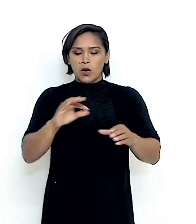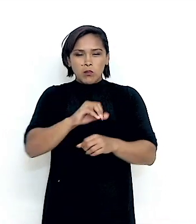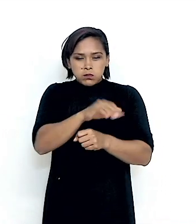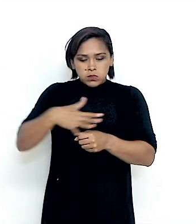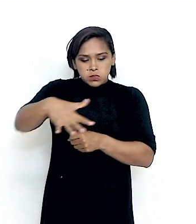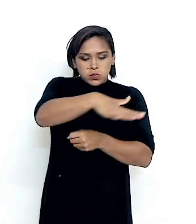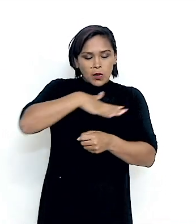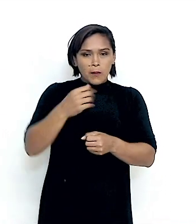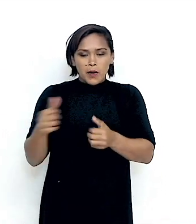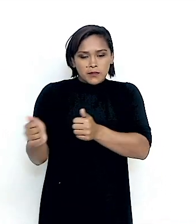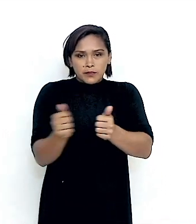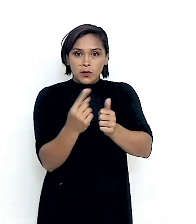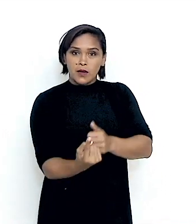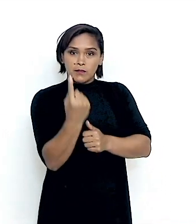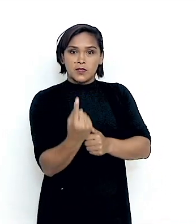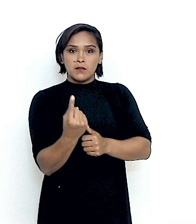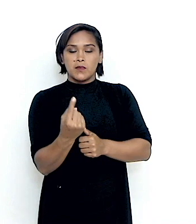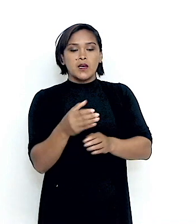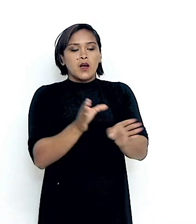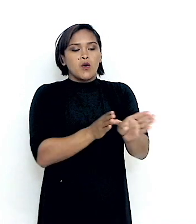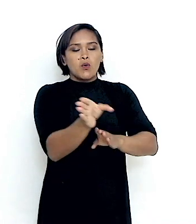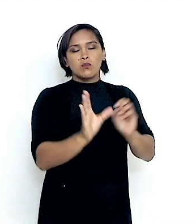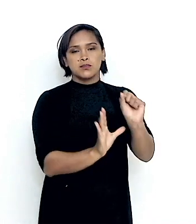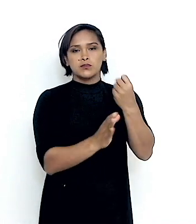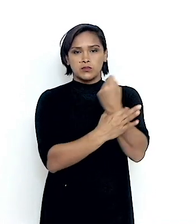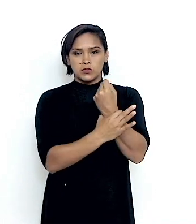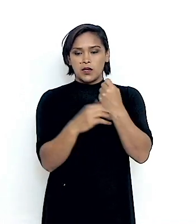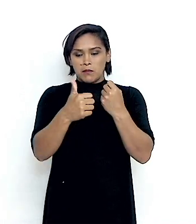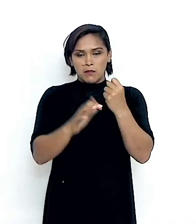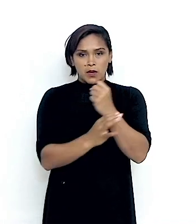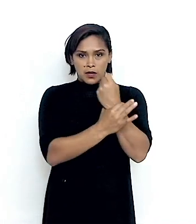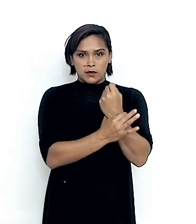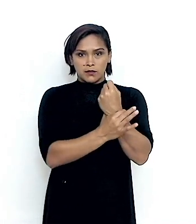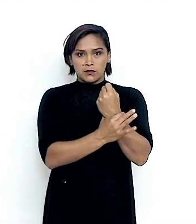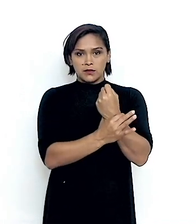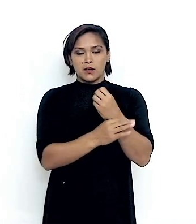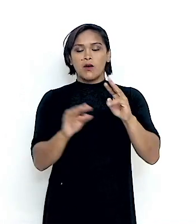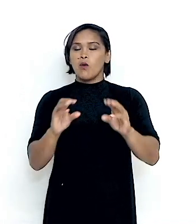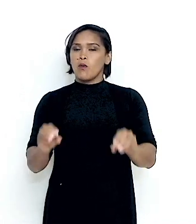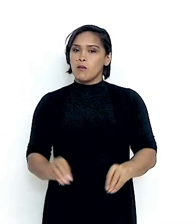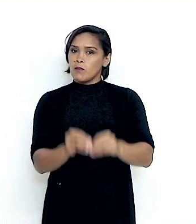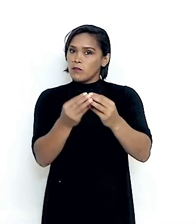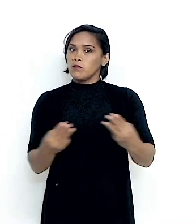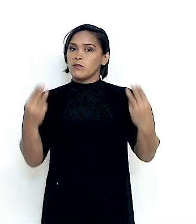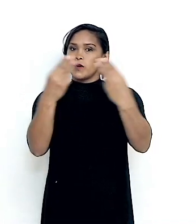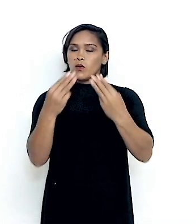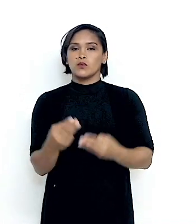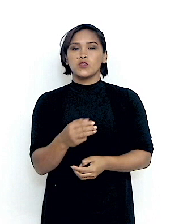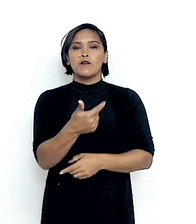A primeira e a mais importante delas é o Conselho de Segurança da ONU, para o mandato 22-23.